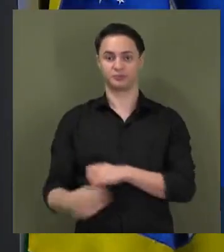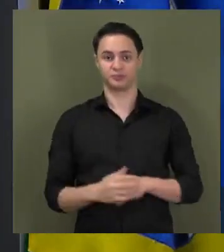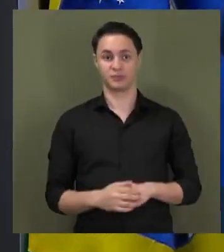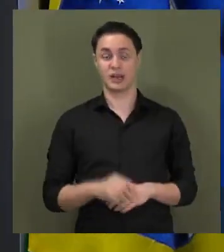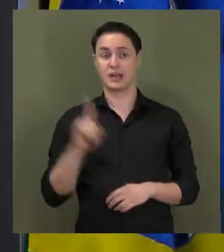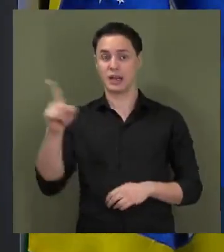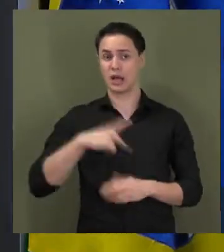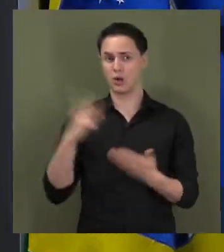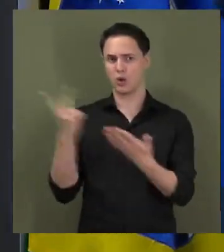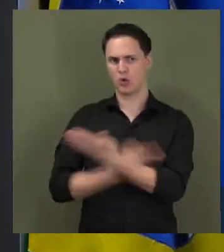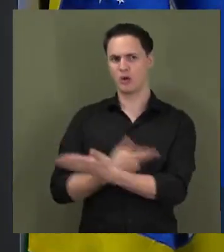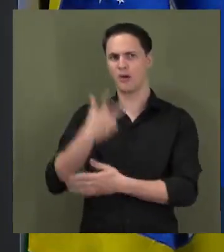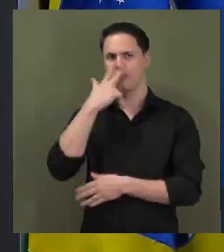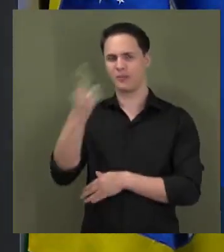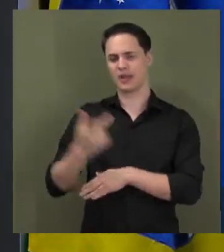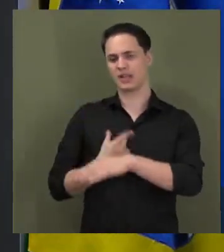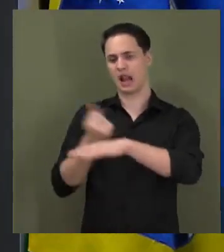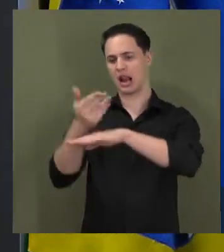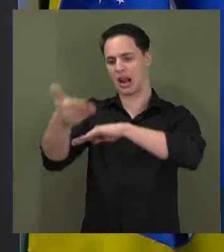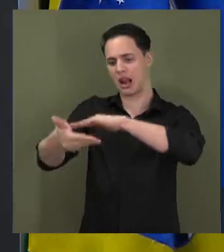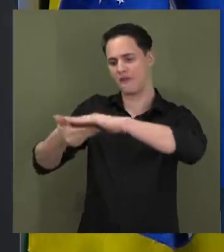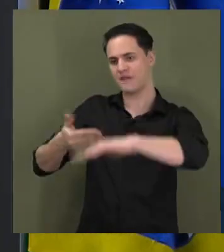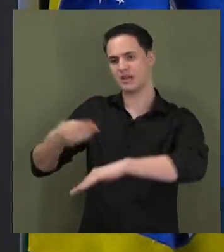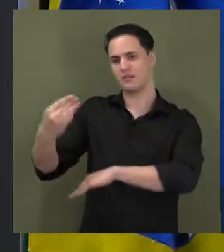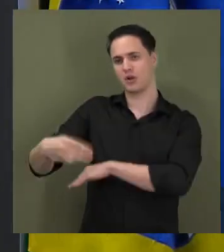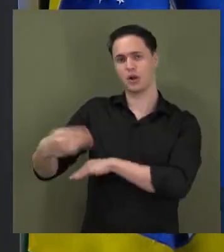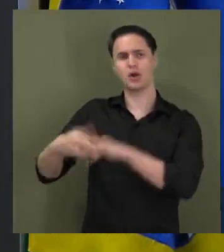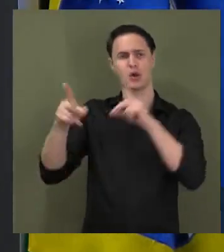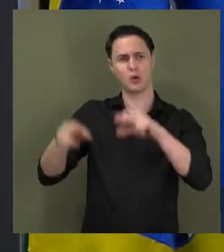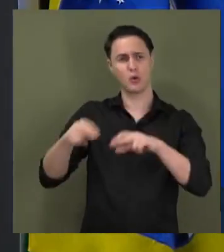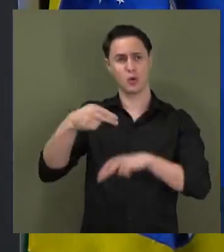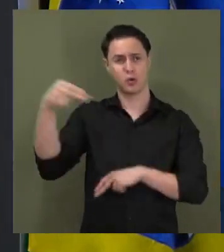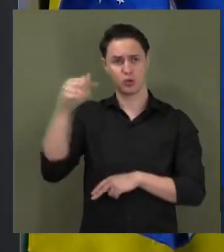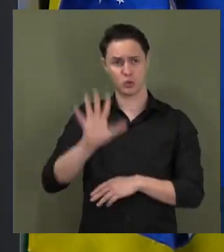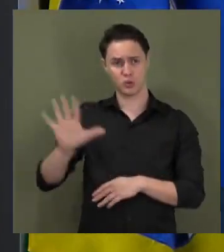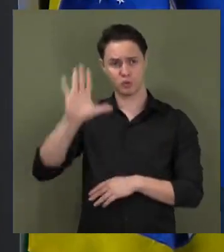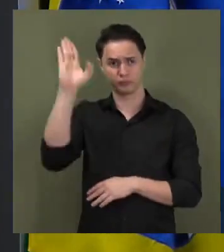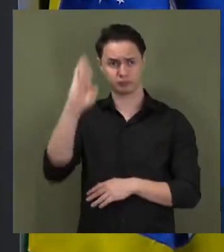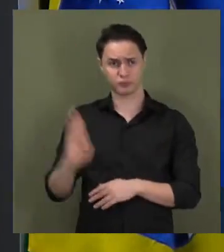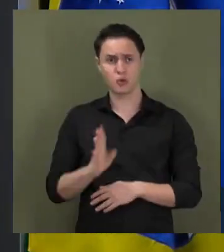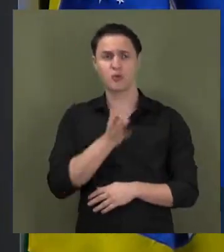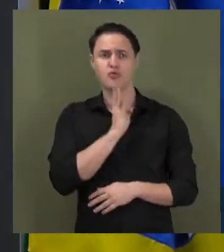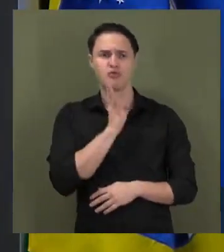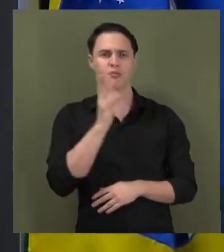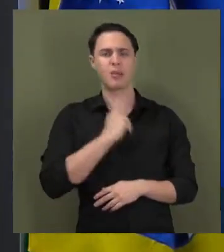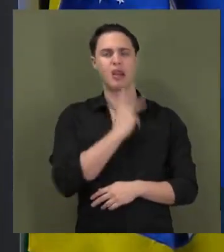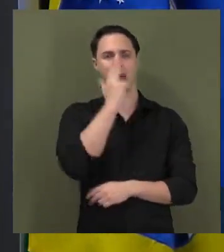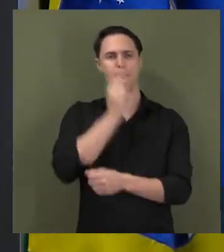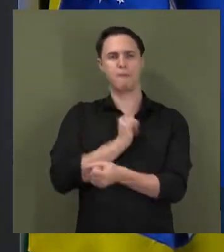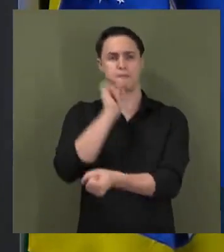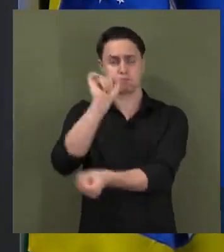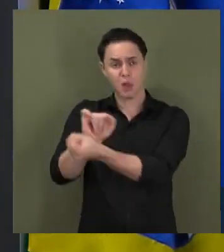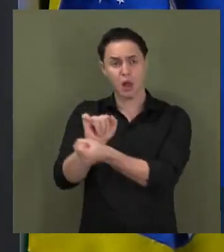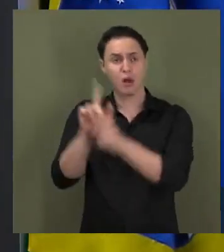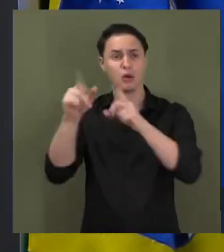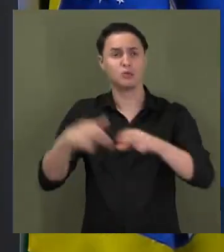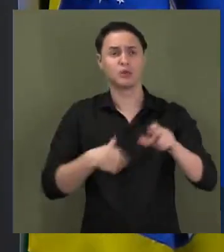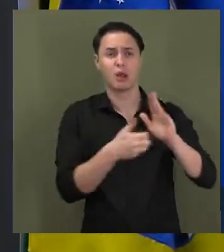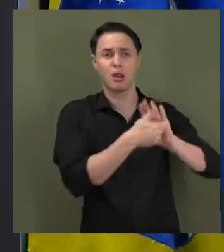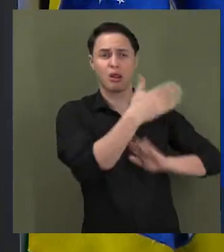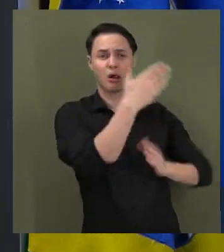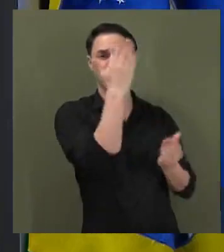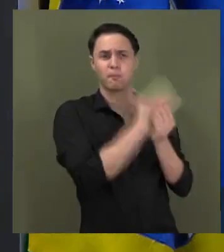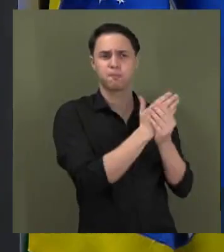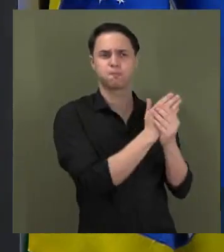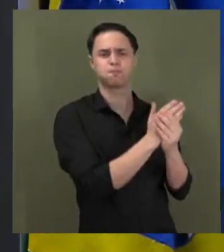maconha, como é conhecido no Nordeste brasileiro, não fique estagnado como estão tantos outros